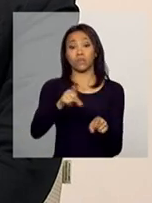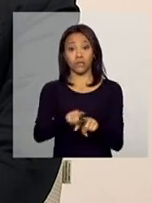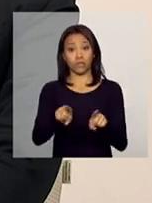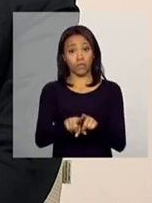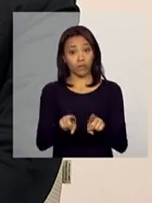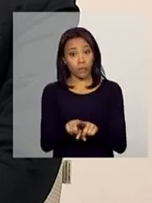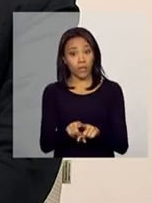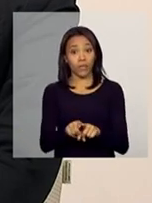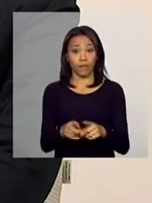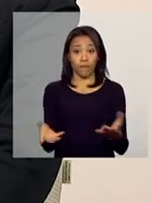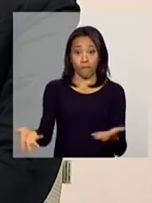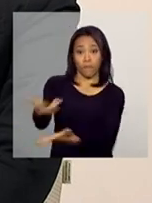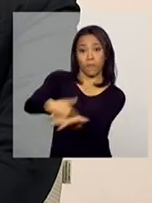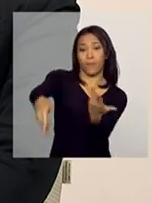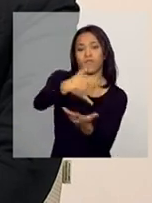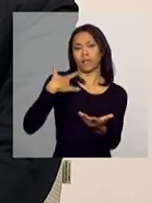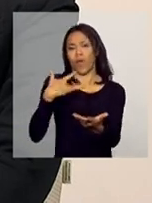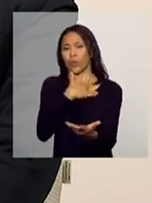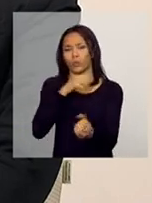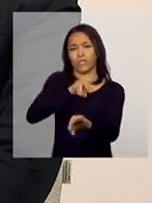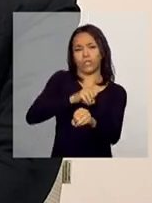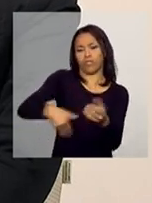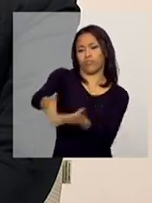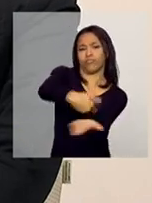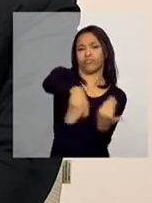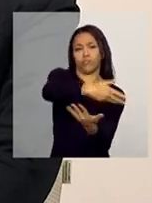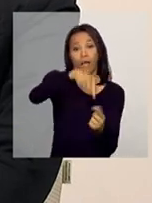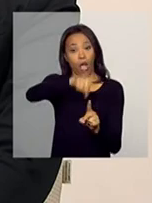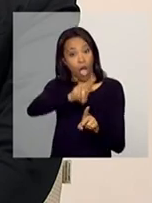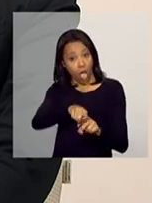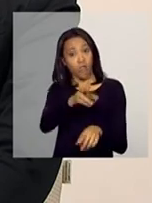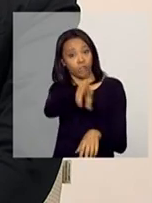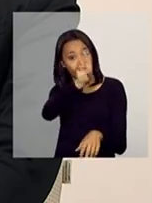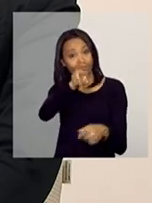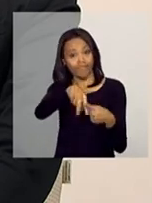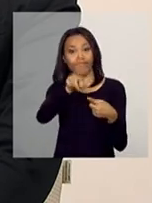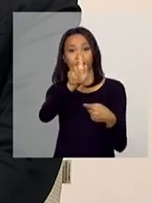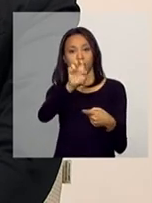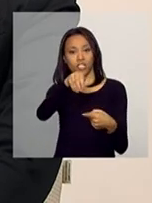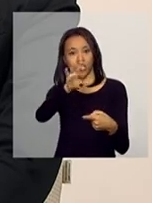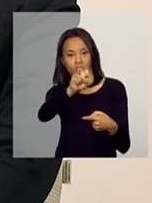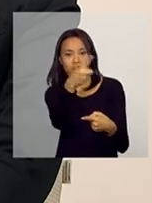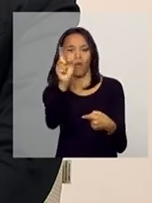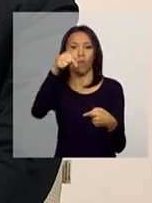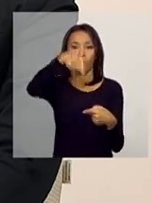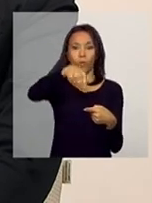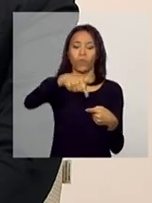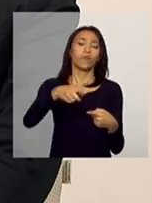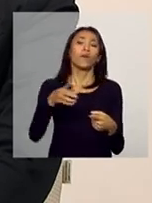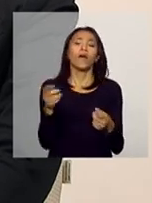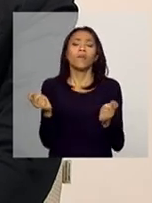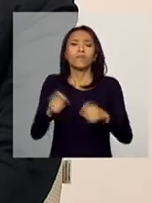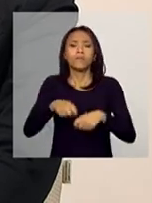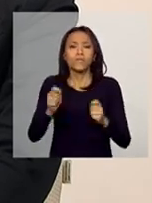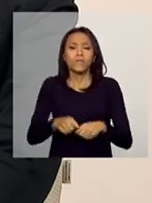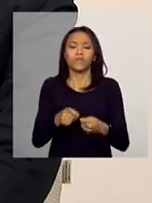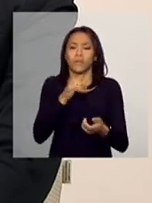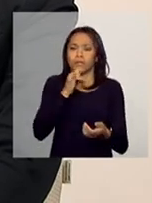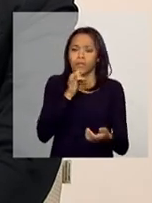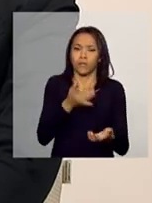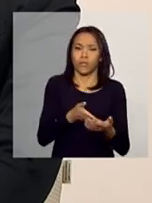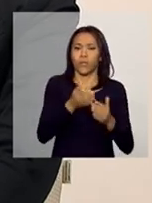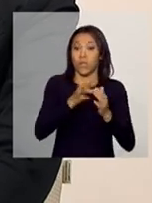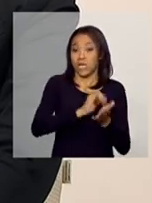articulação da rede intersetorial. Então, a partir desses diagnósticos, é possível criar fluxos de encaminhamento, de